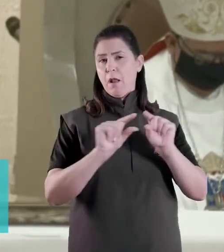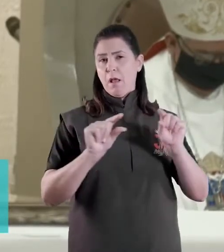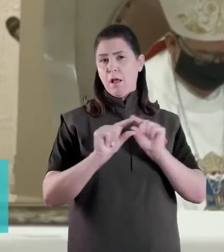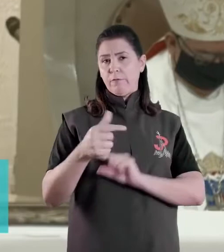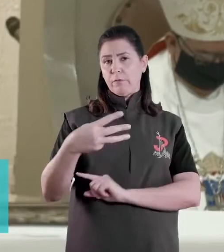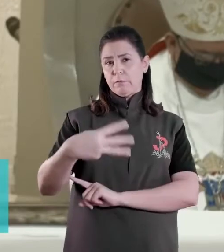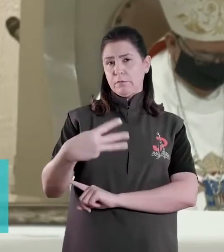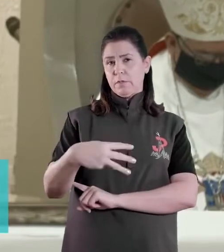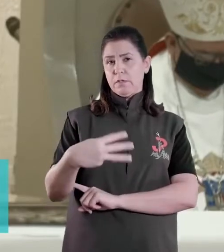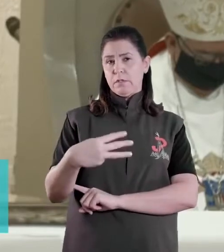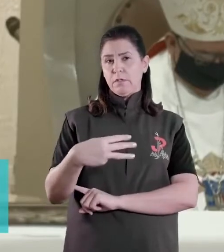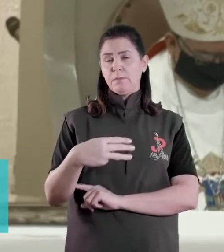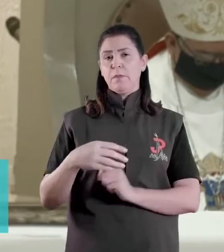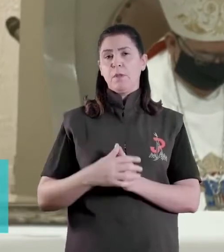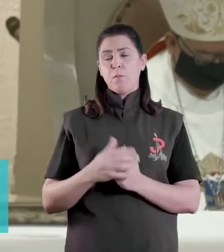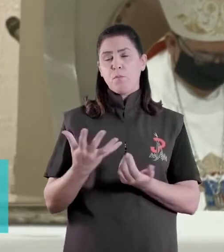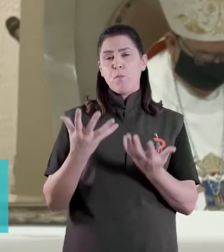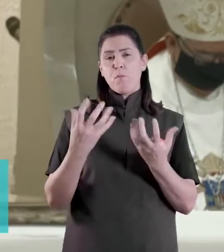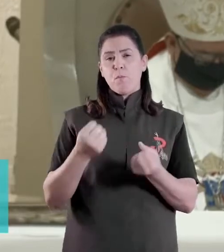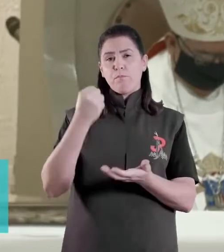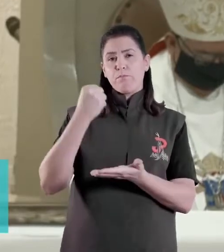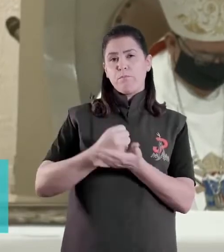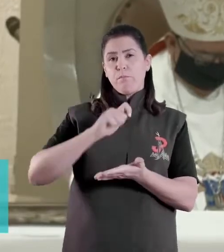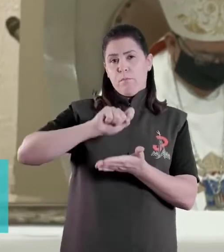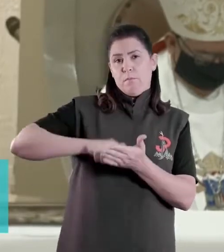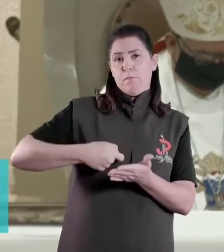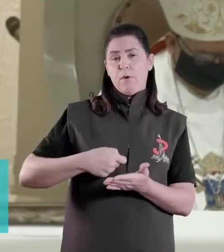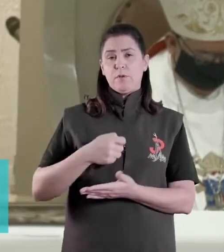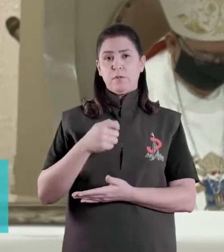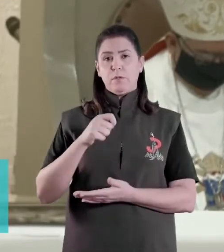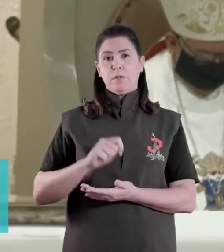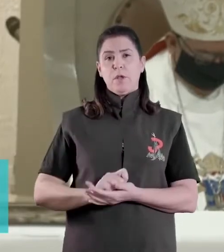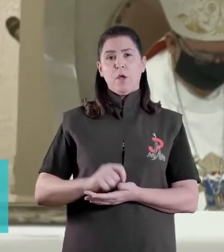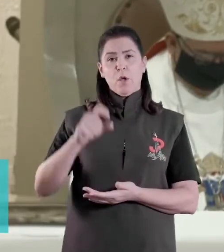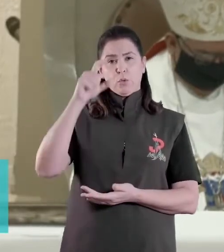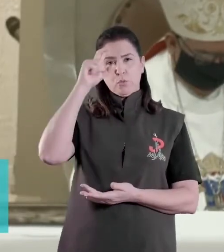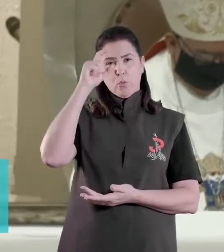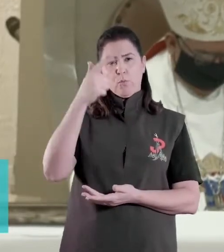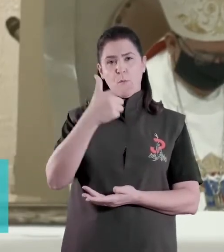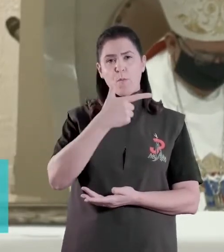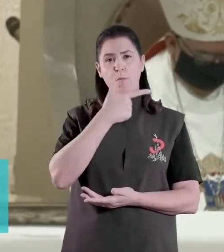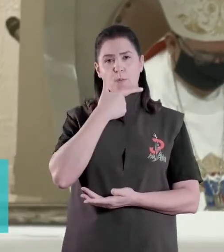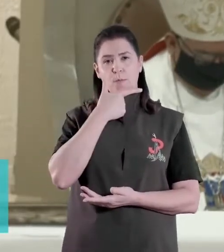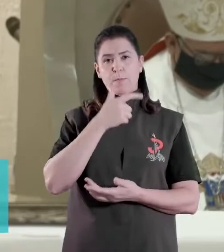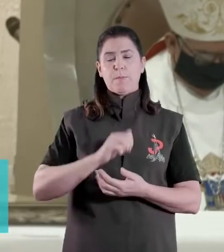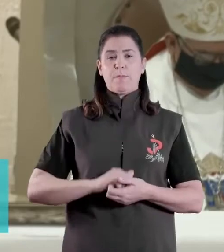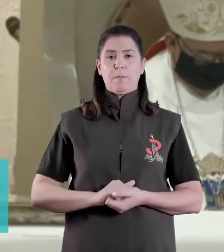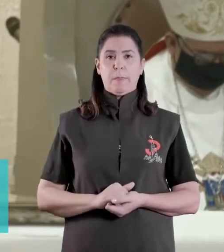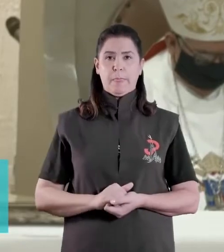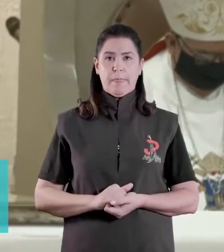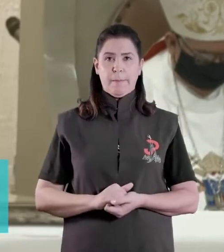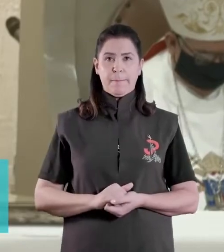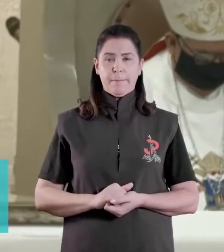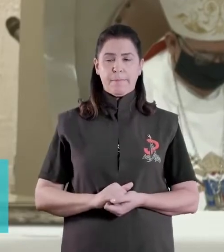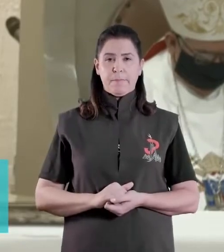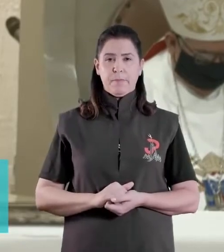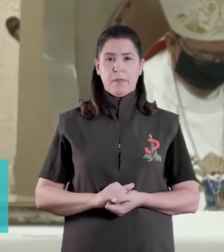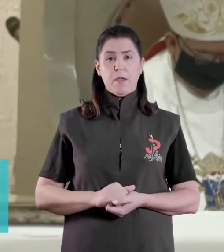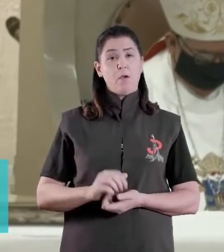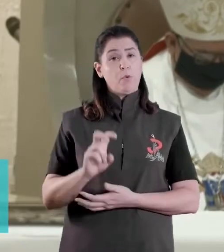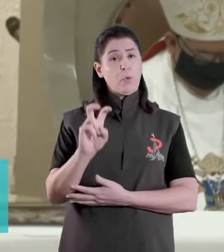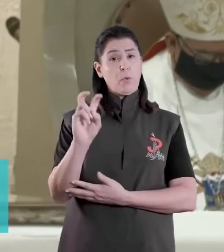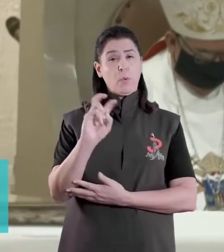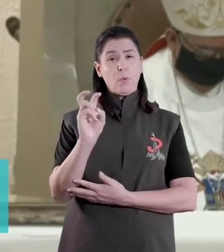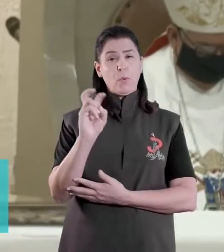o Excelentíssimo e Reverendíssimo Senhor, Dom Frei Severino Clasin, como 5º